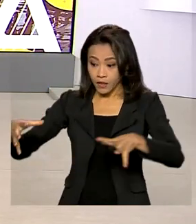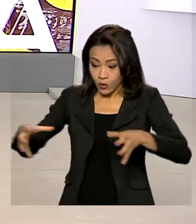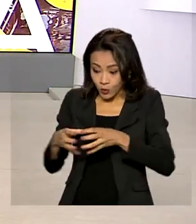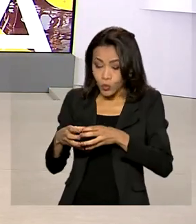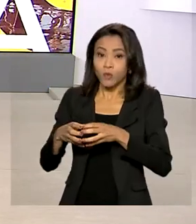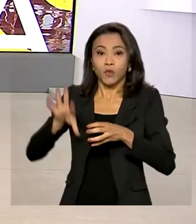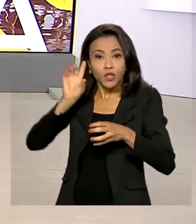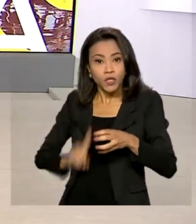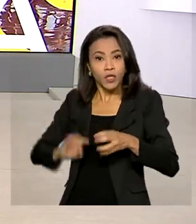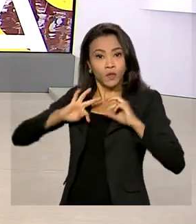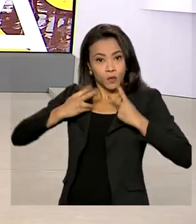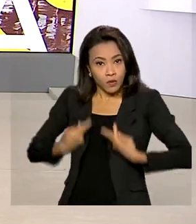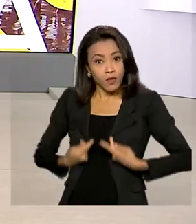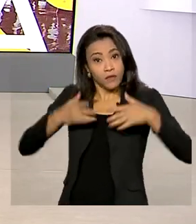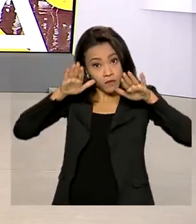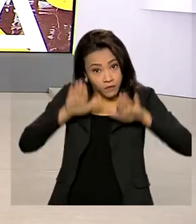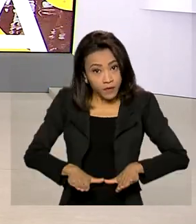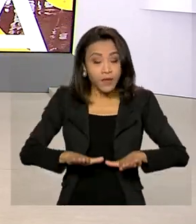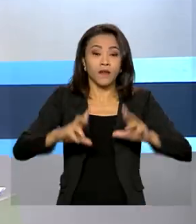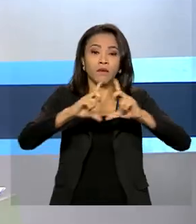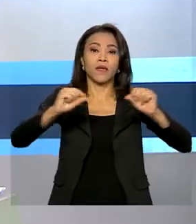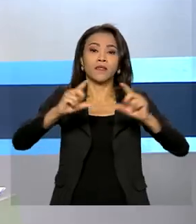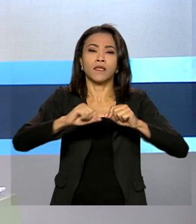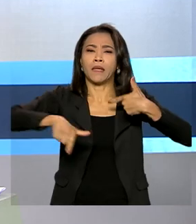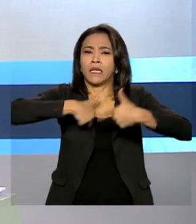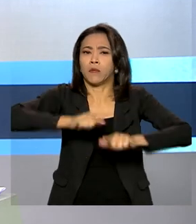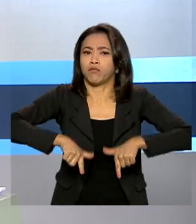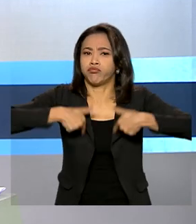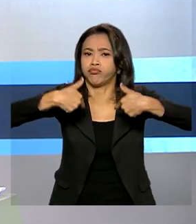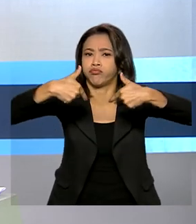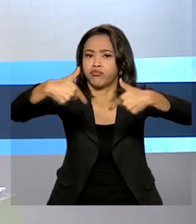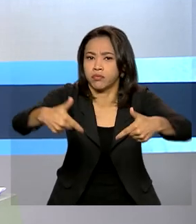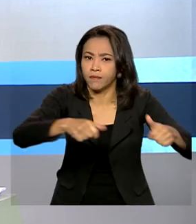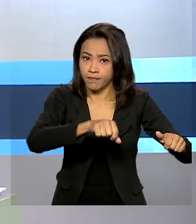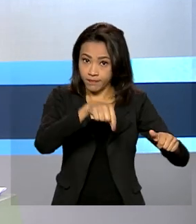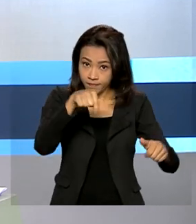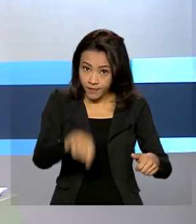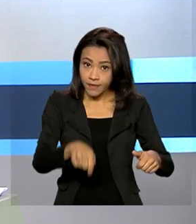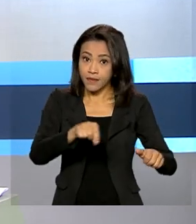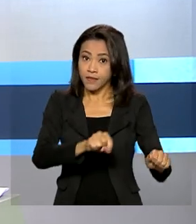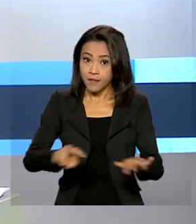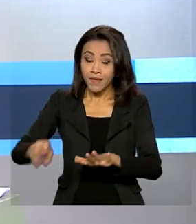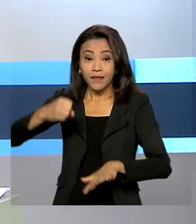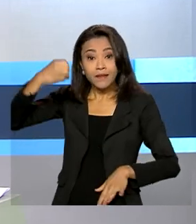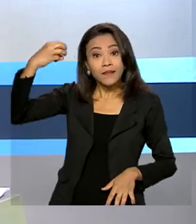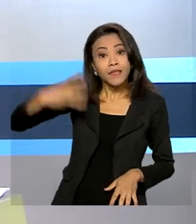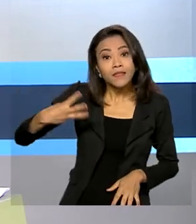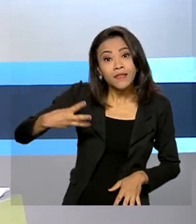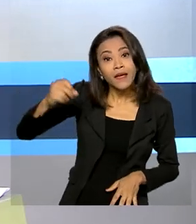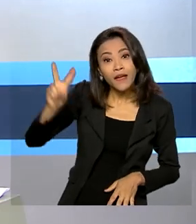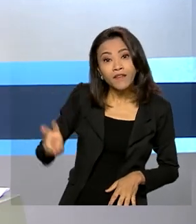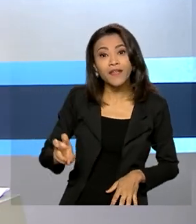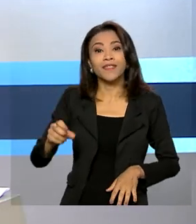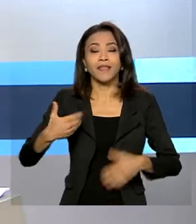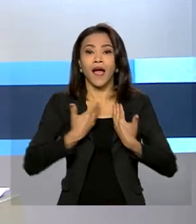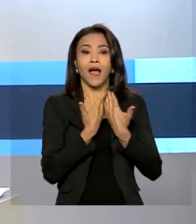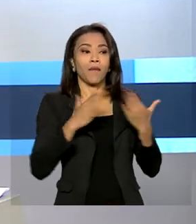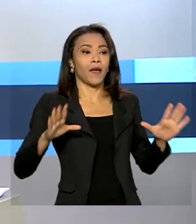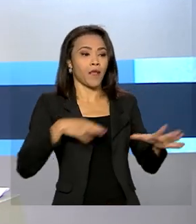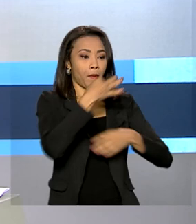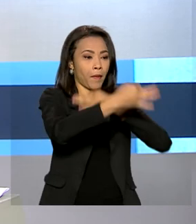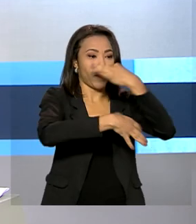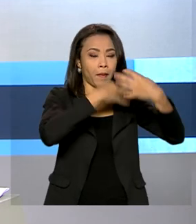esta semana trabalhando em Brasília. É a terceira vez que a Corte fará audiências públicas,